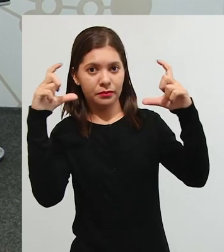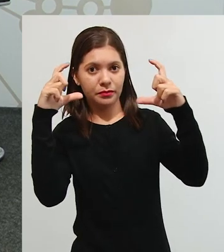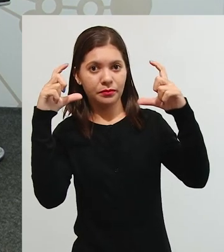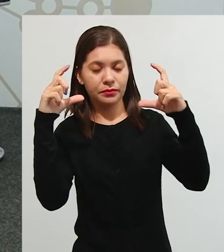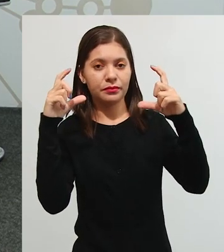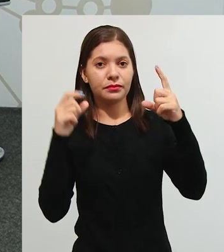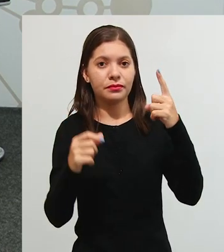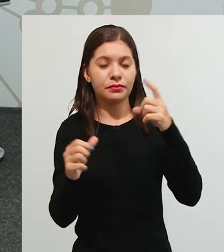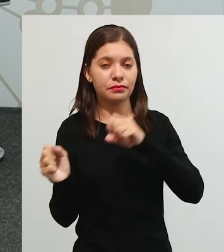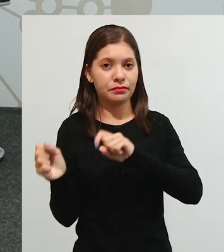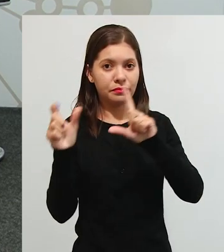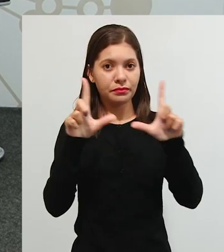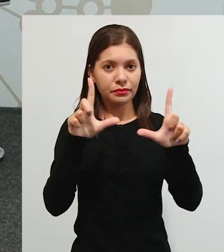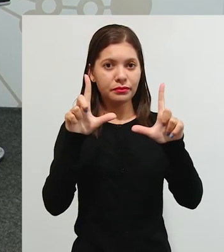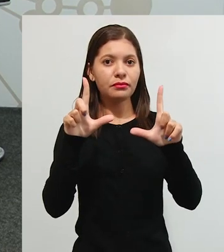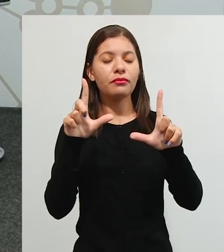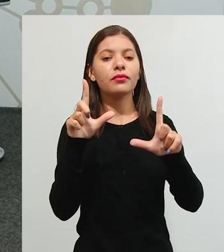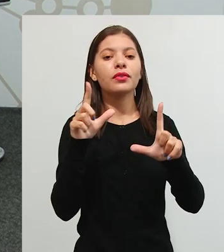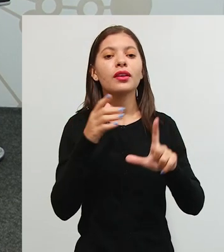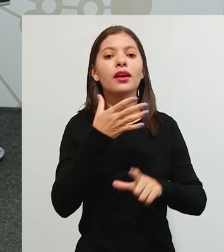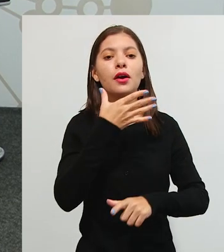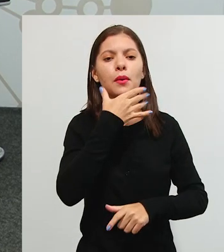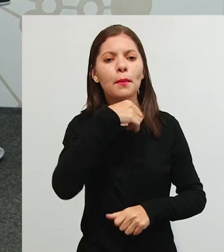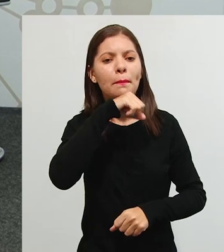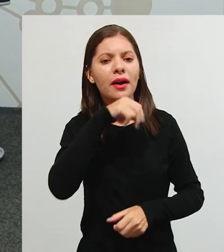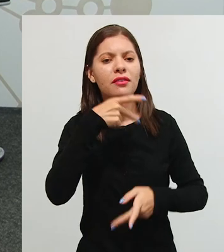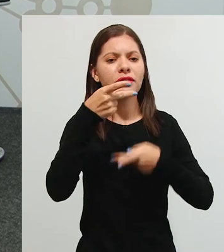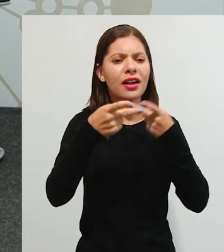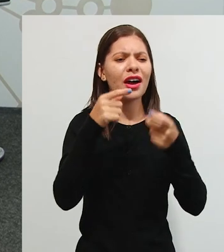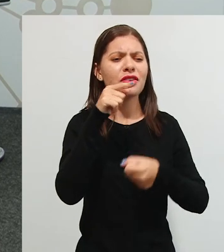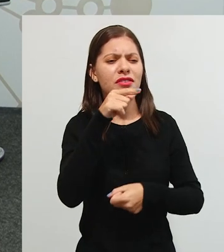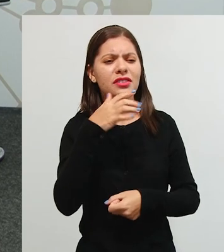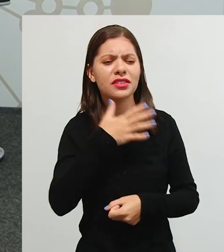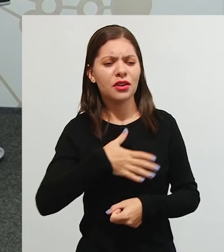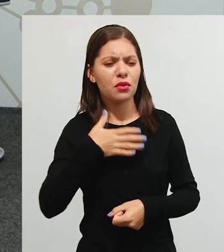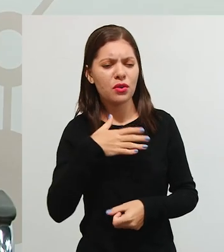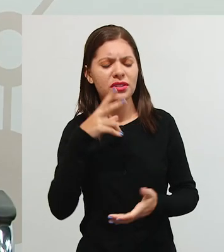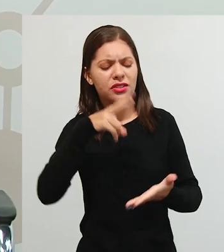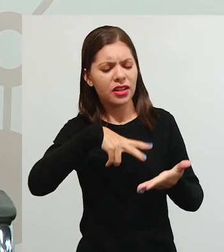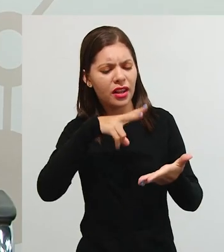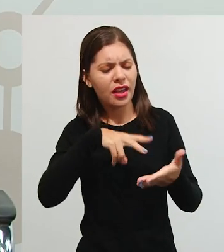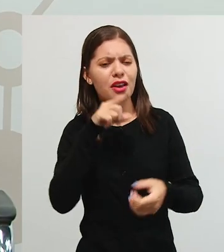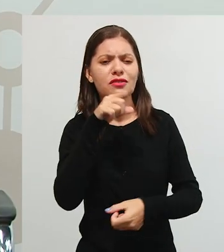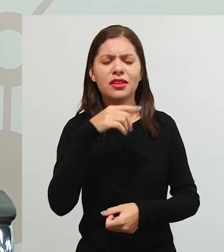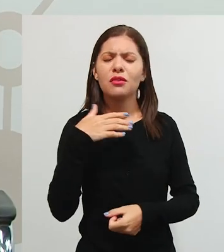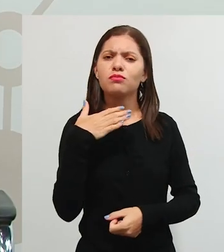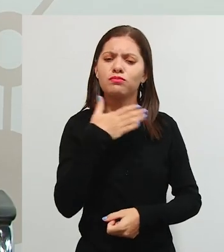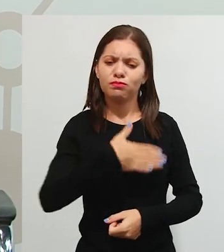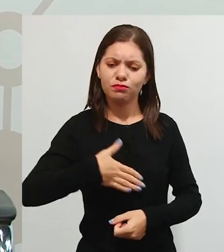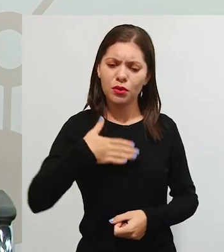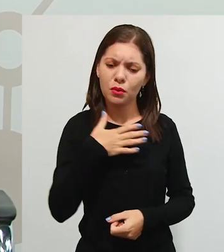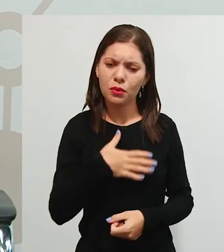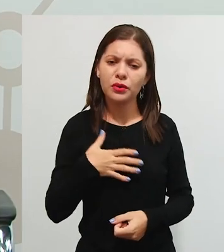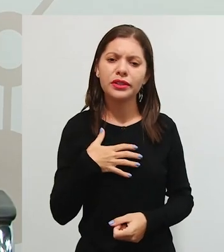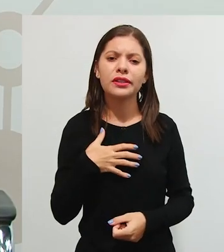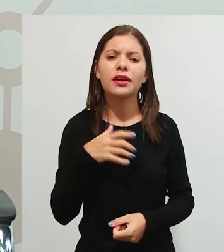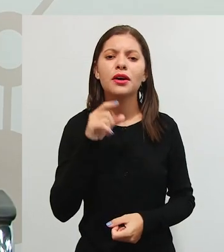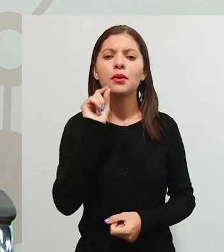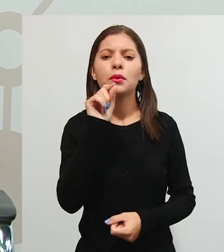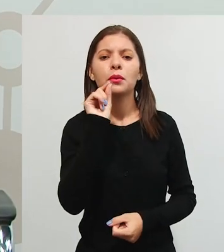tirinha, né, o pai está ali falando, ah, mas você gosta tanto de ler, você gosta tanto, né,